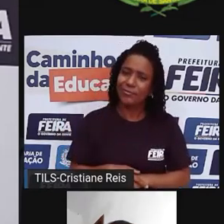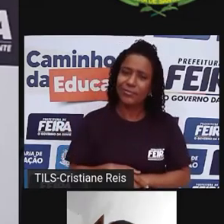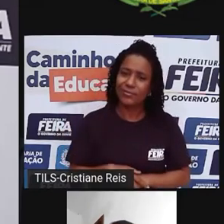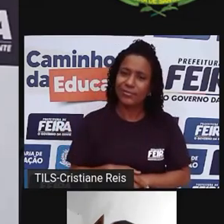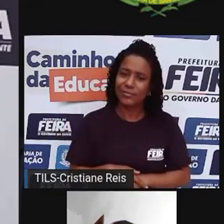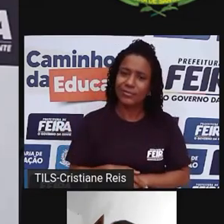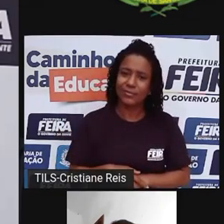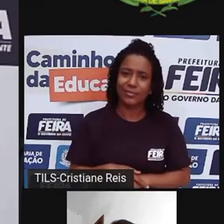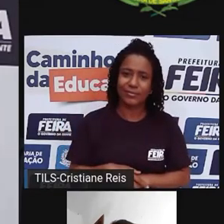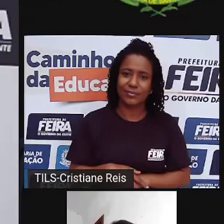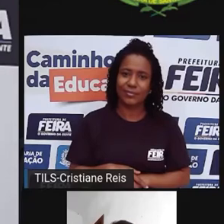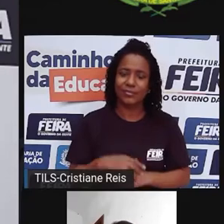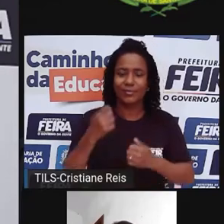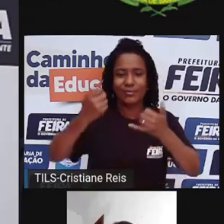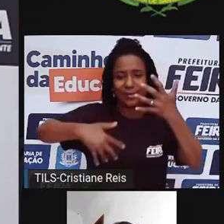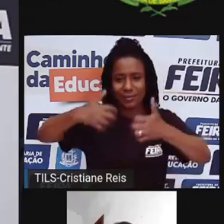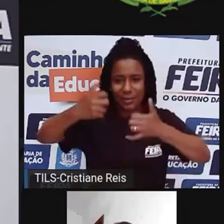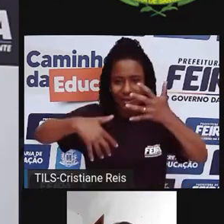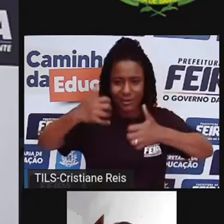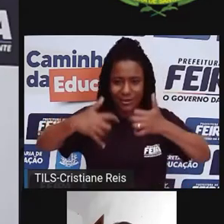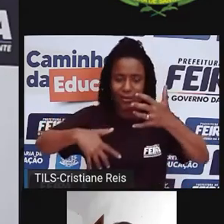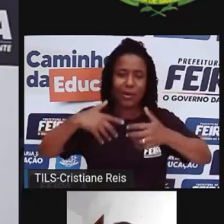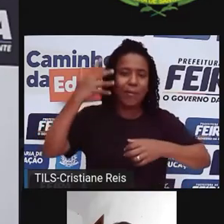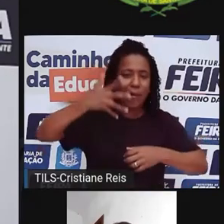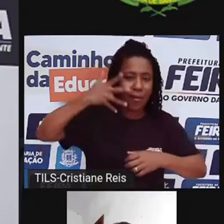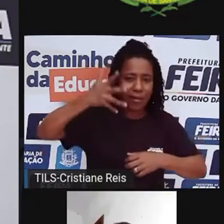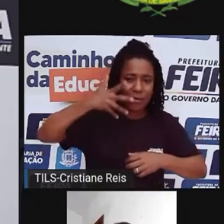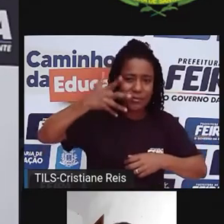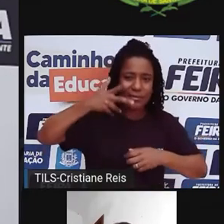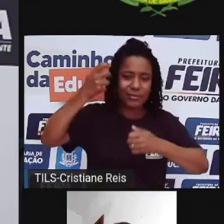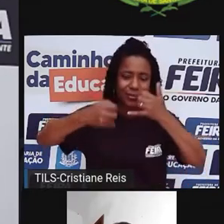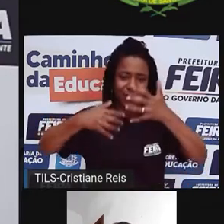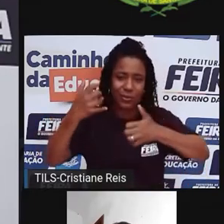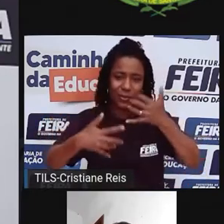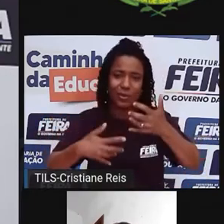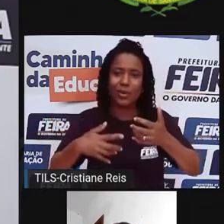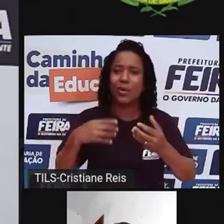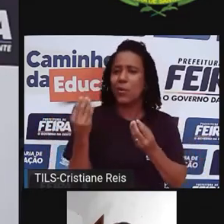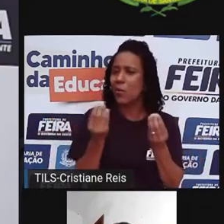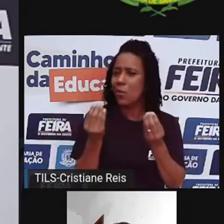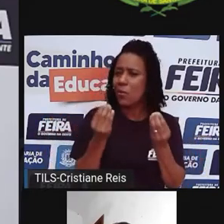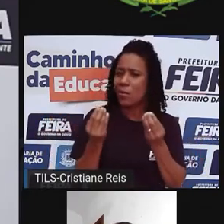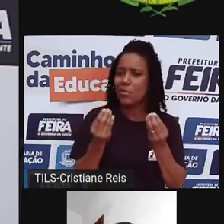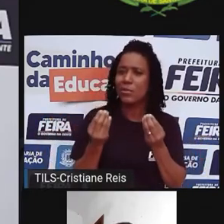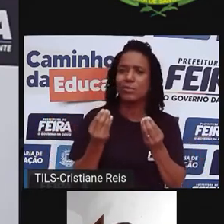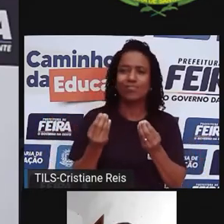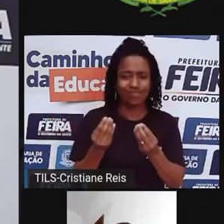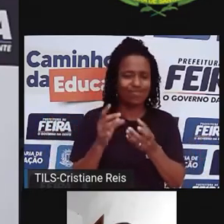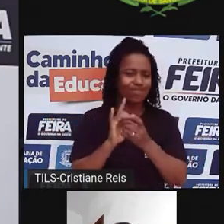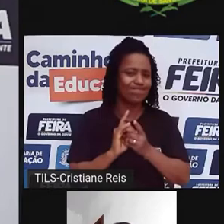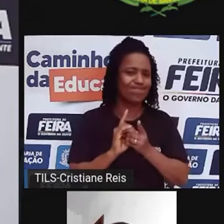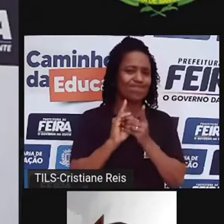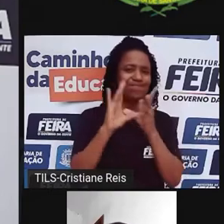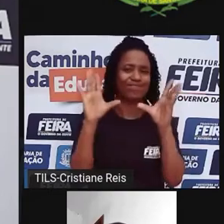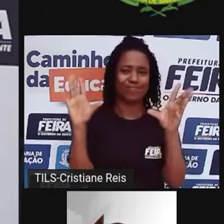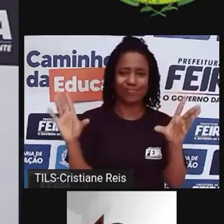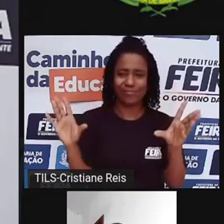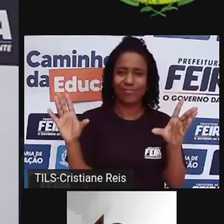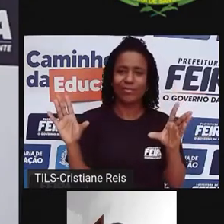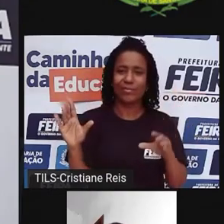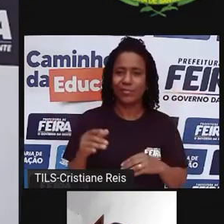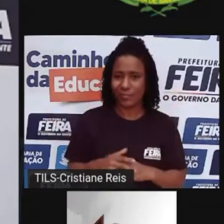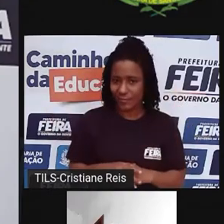o evento, eu fui entendendo qual era a ideia da decolonialidade. Isso já mostra que eu,